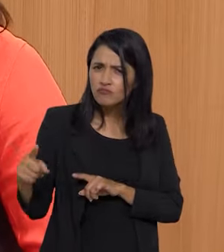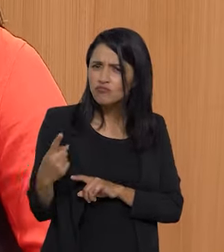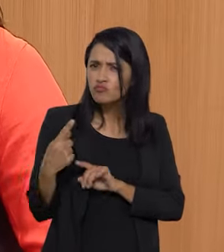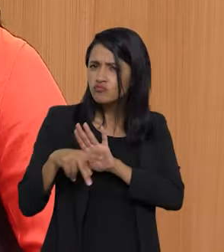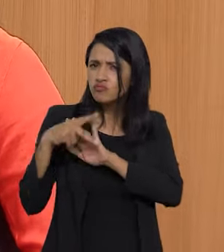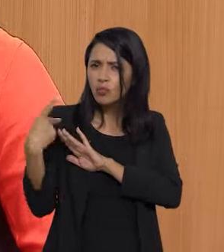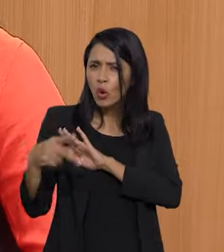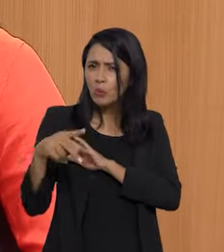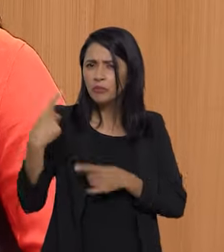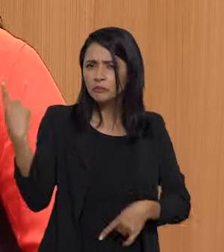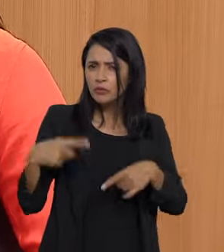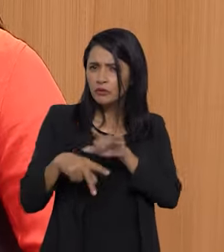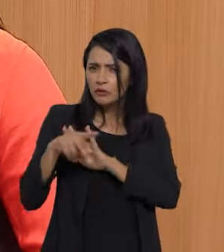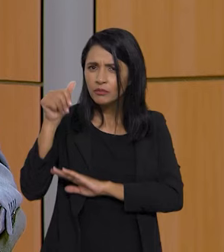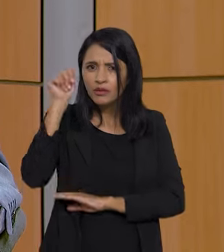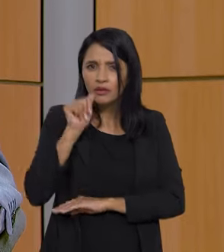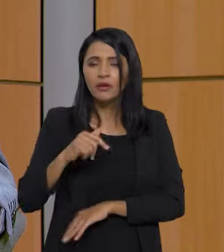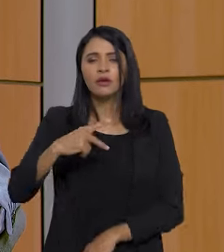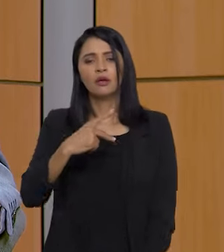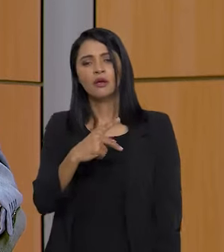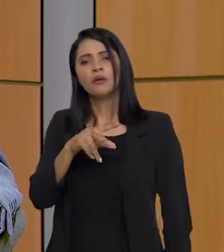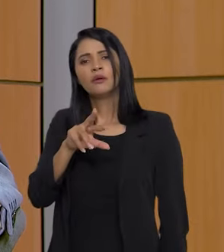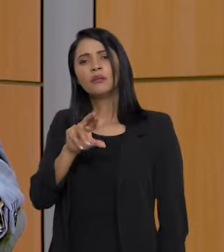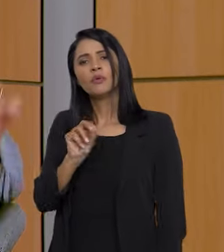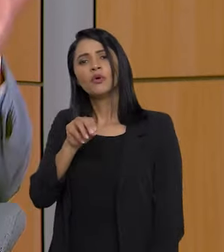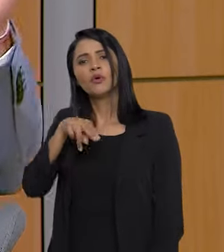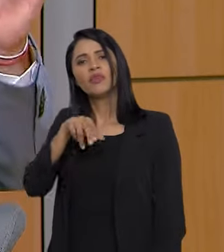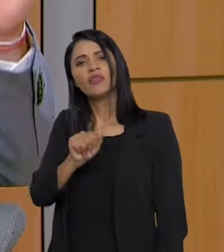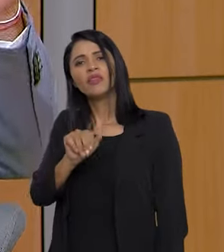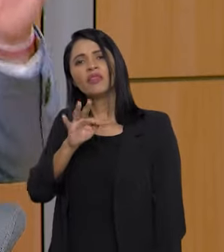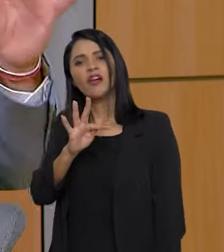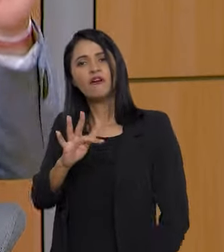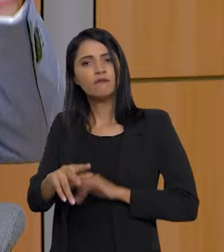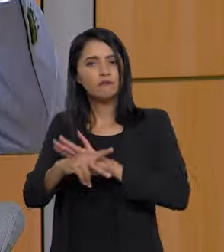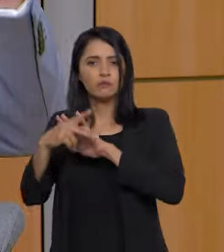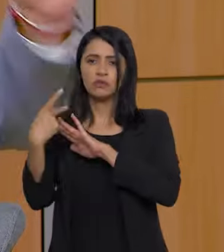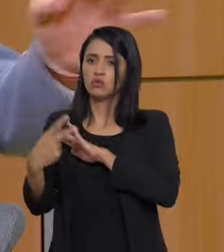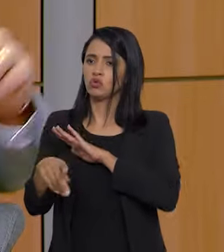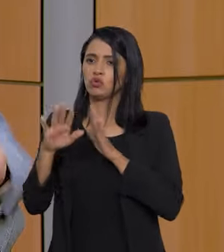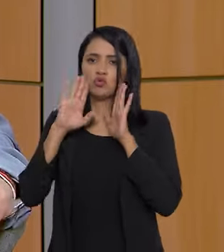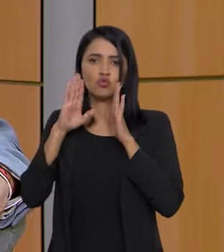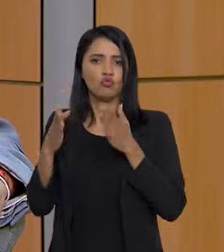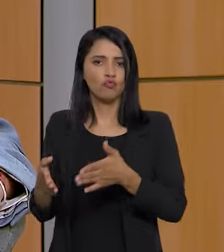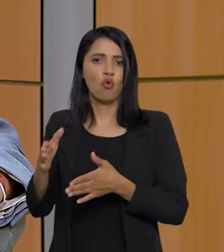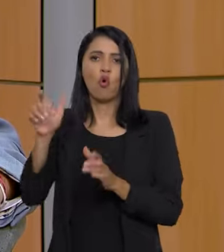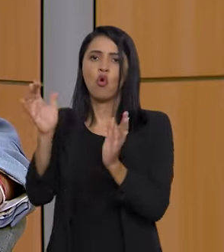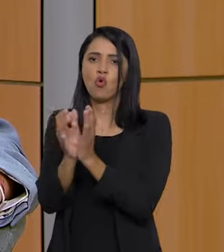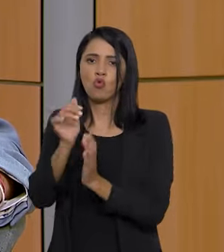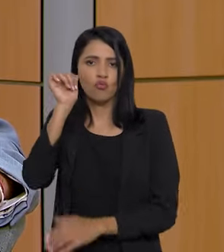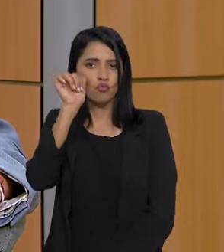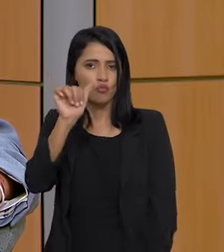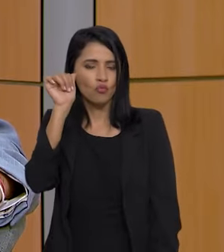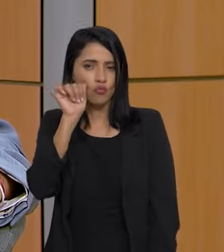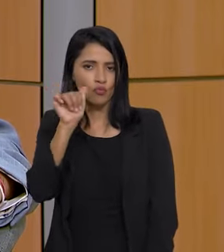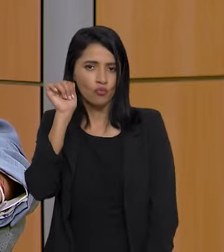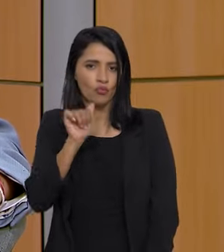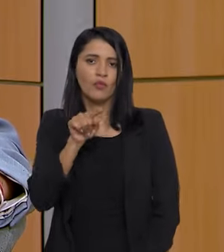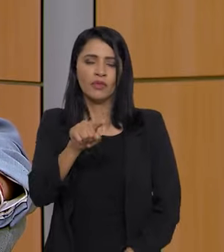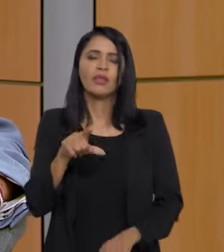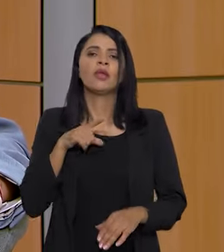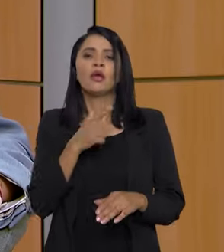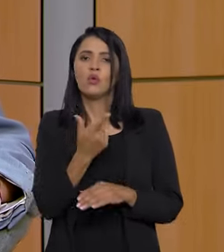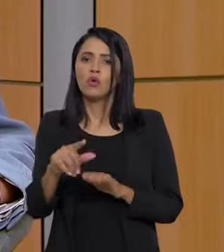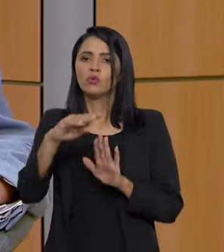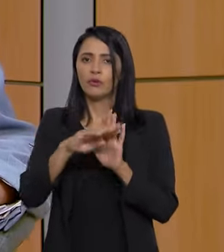alguma política específica para as mulheres? Pronaf. Tem um Pronaf voltado só para as mulheres. Tem um programa de